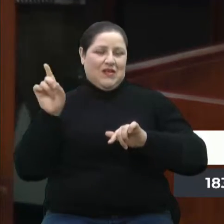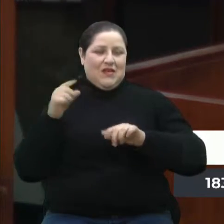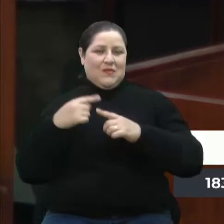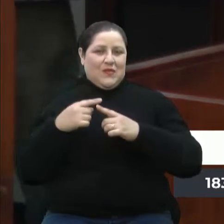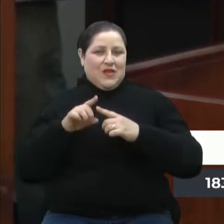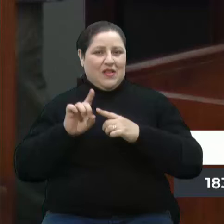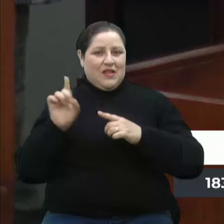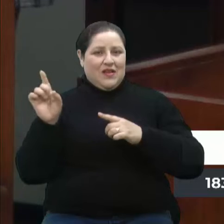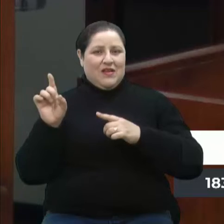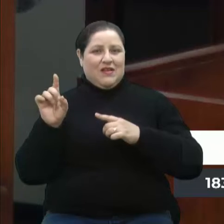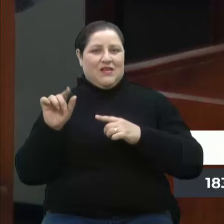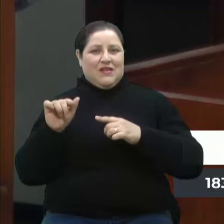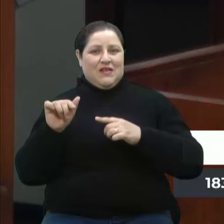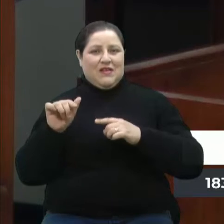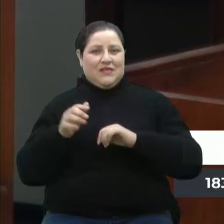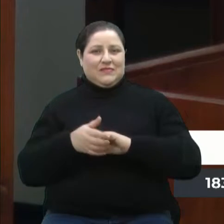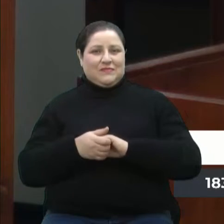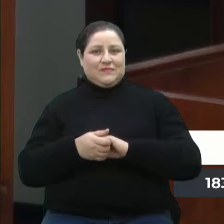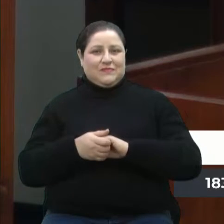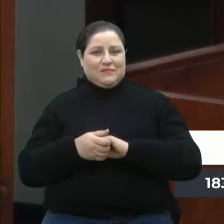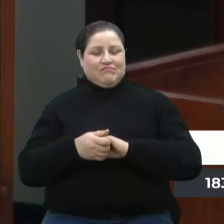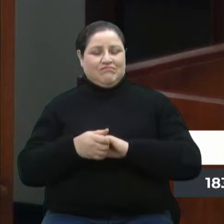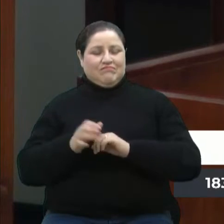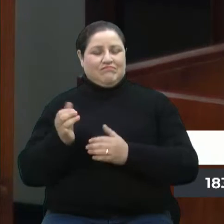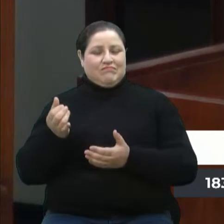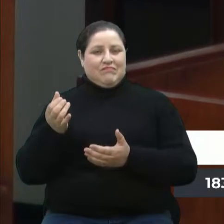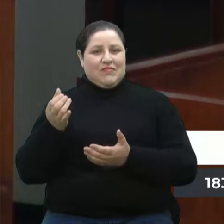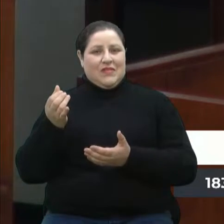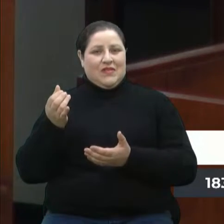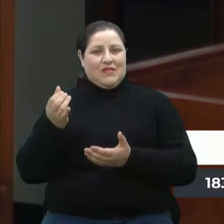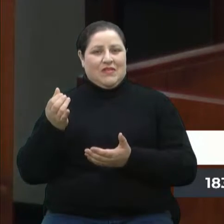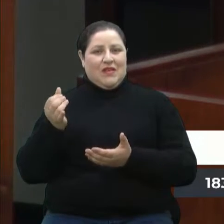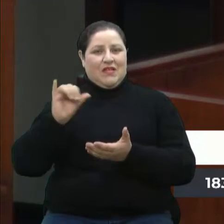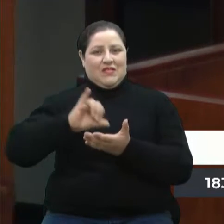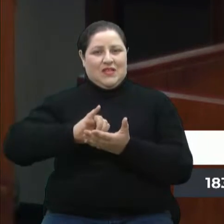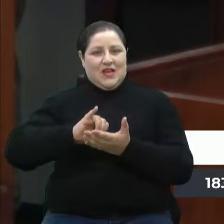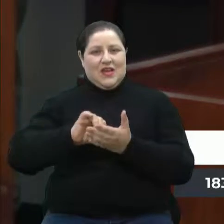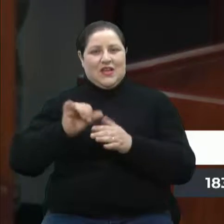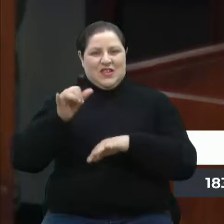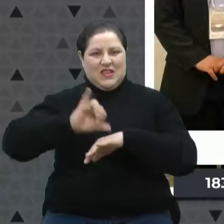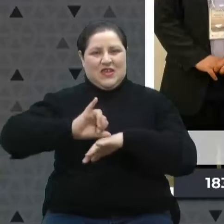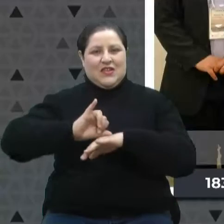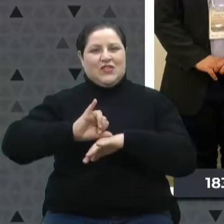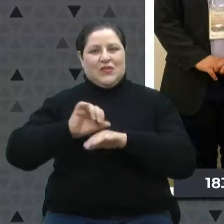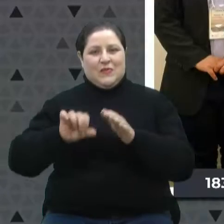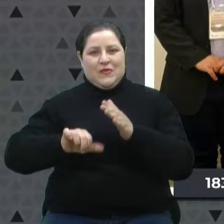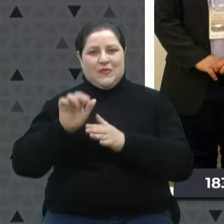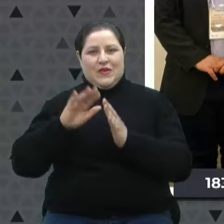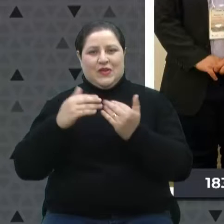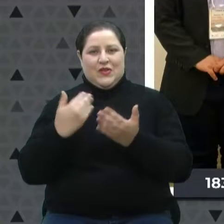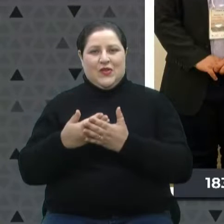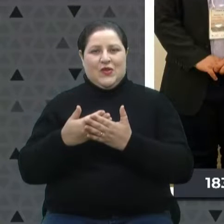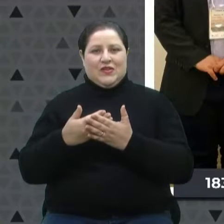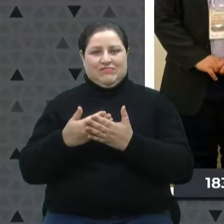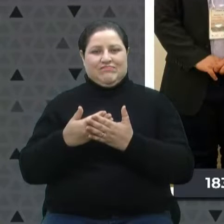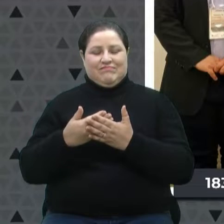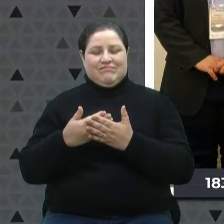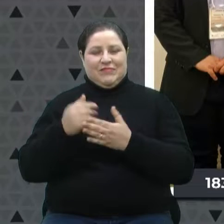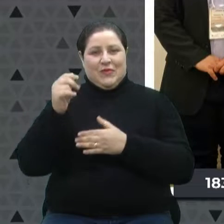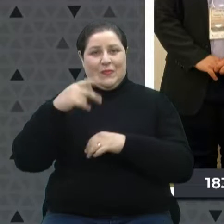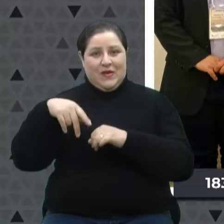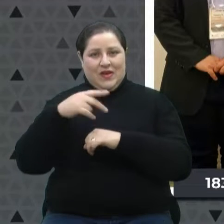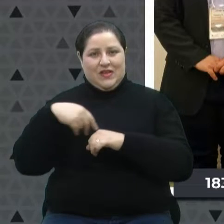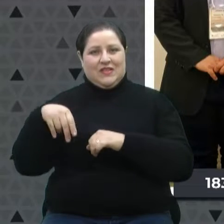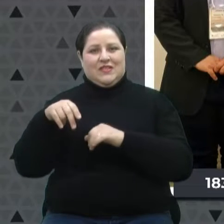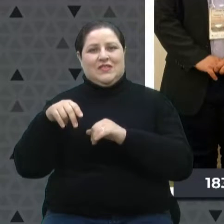é a sede da primeira escola do Legislativo do país, da Assembleia Legislativa